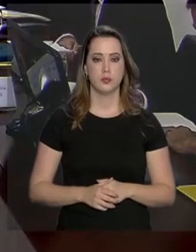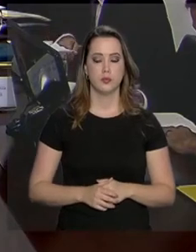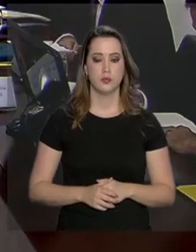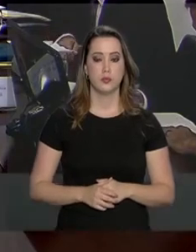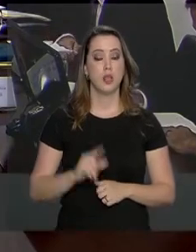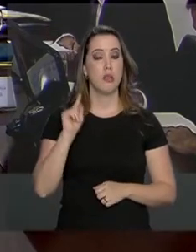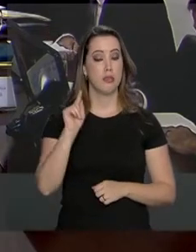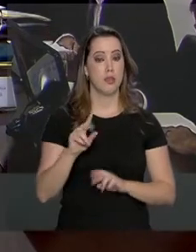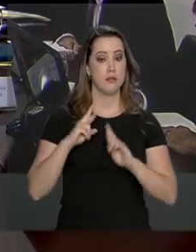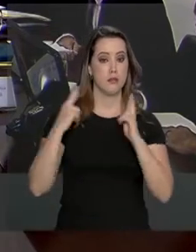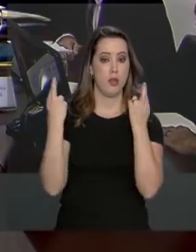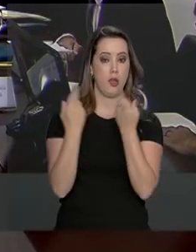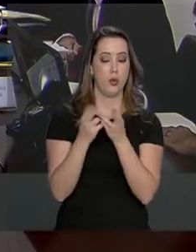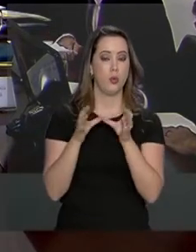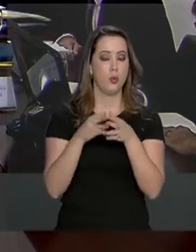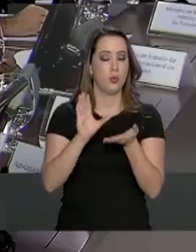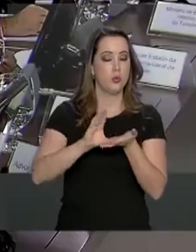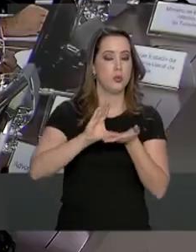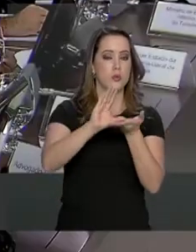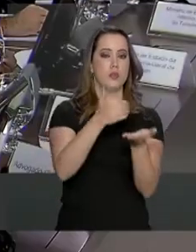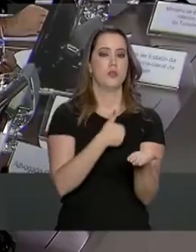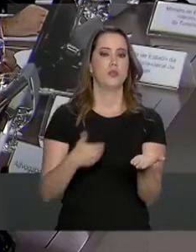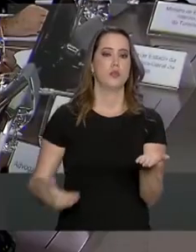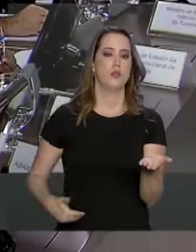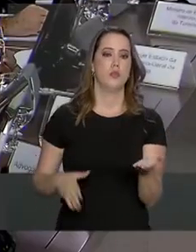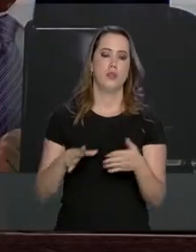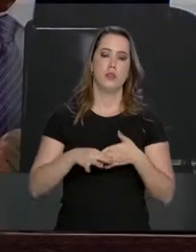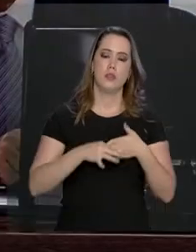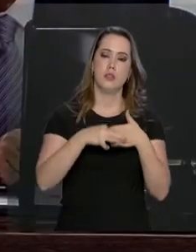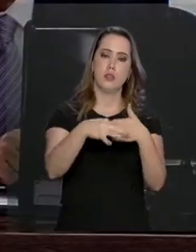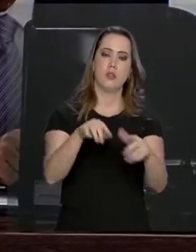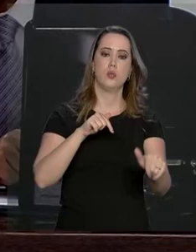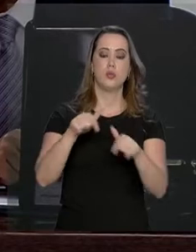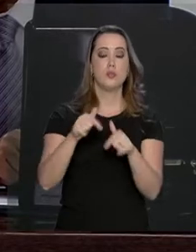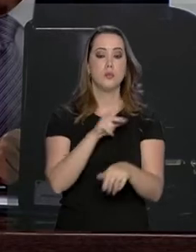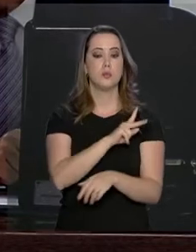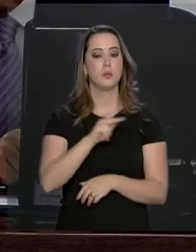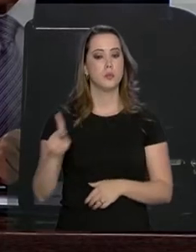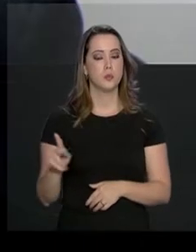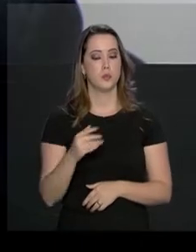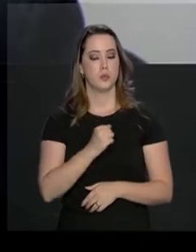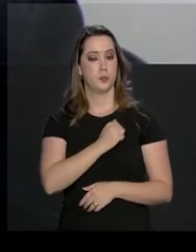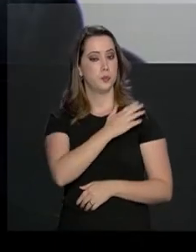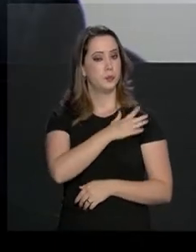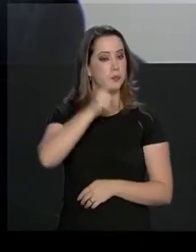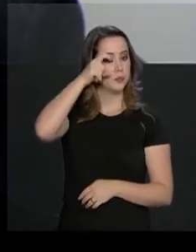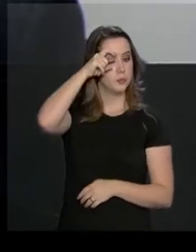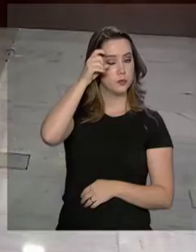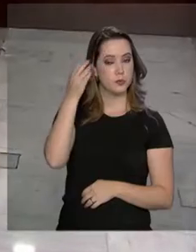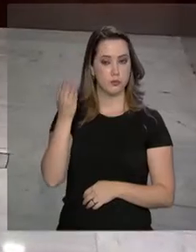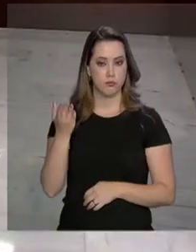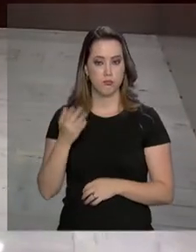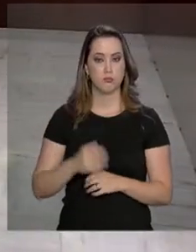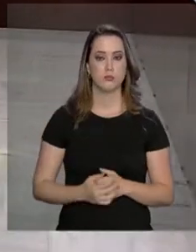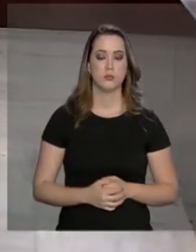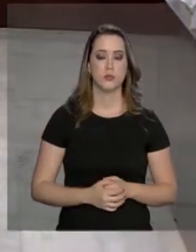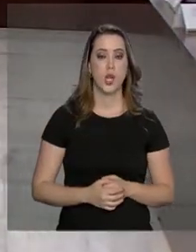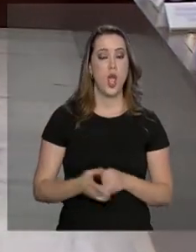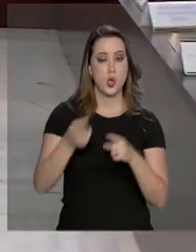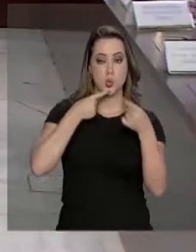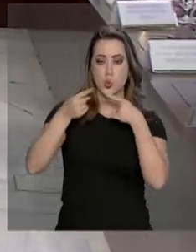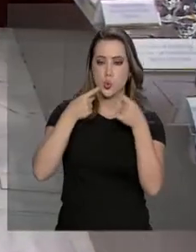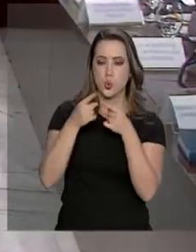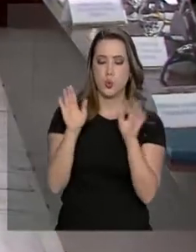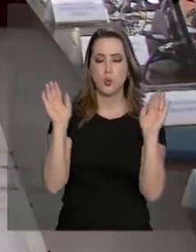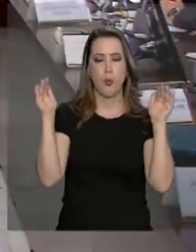Nesta reunião do Conselho de Governo, quem conduziu o trabalho foi o presidente em exercício, Hamilton Mourão. As discussões